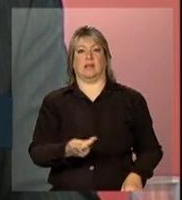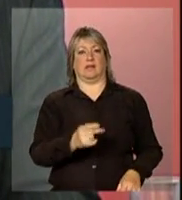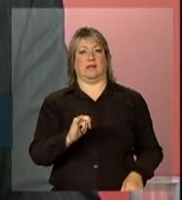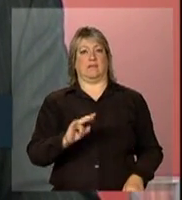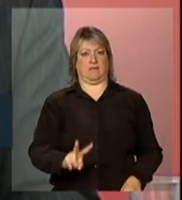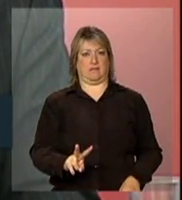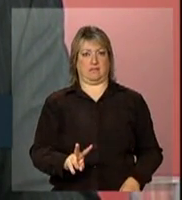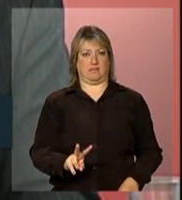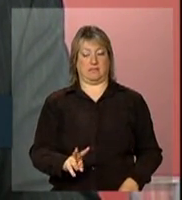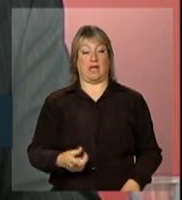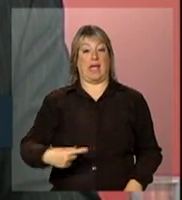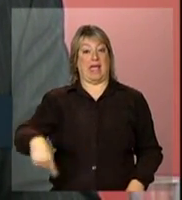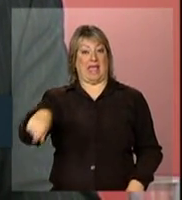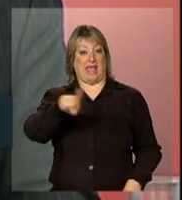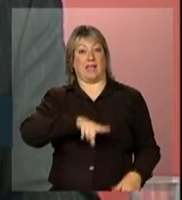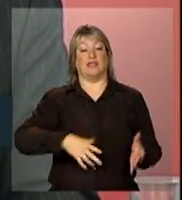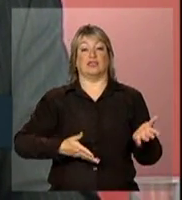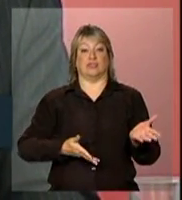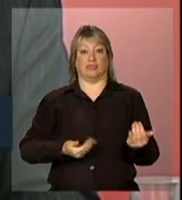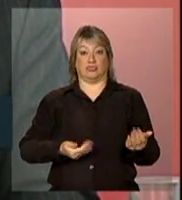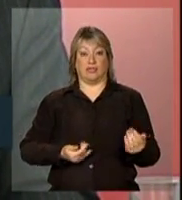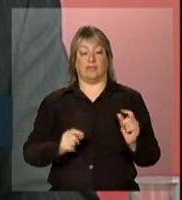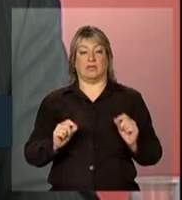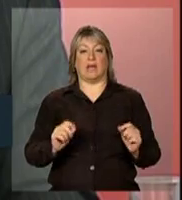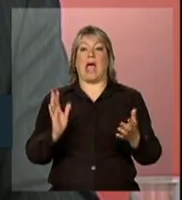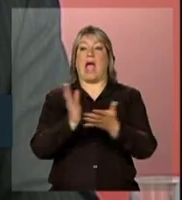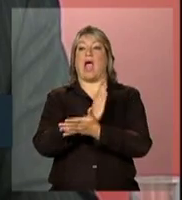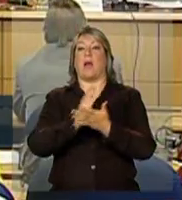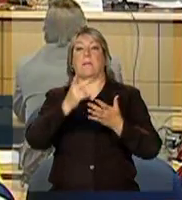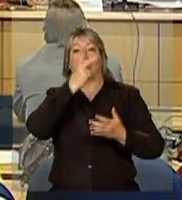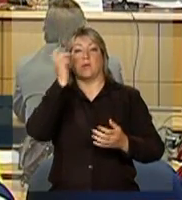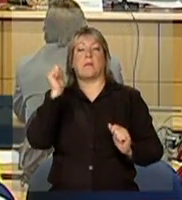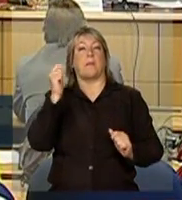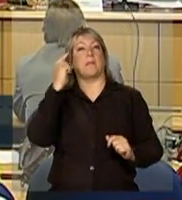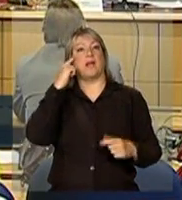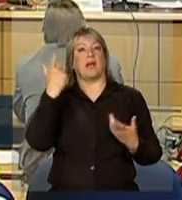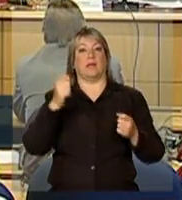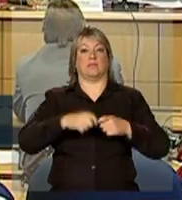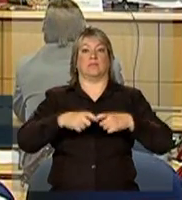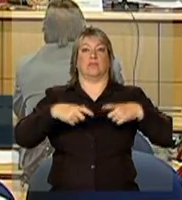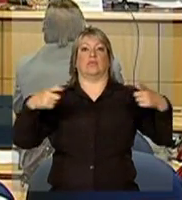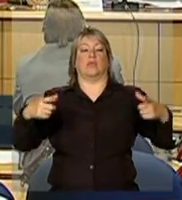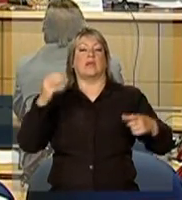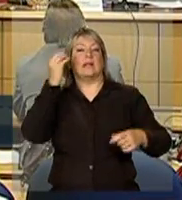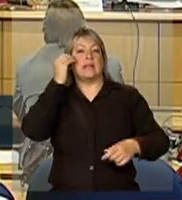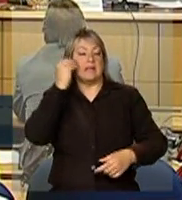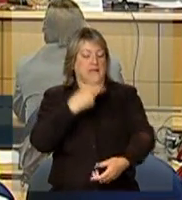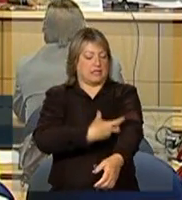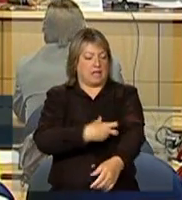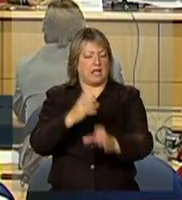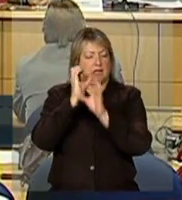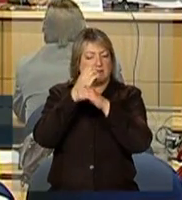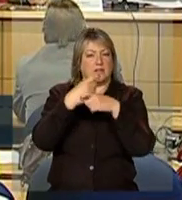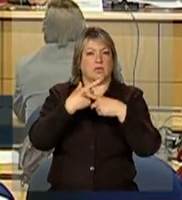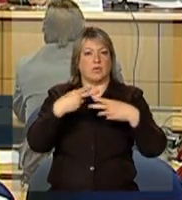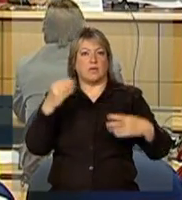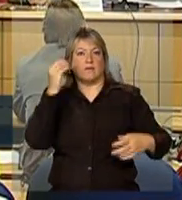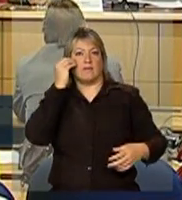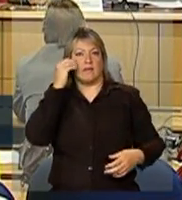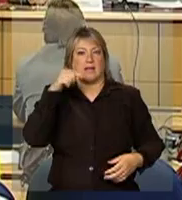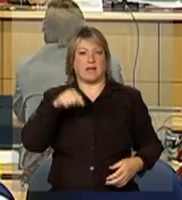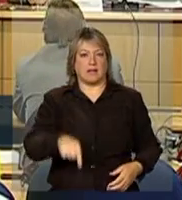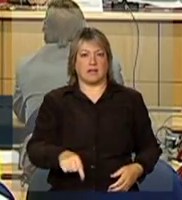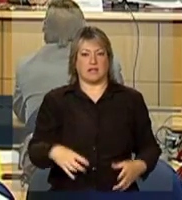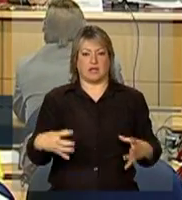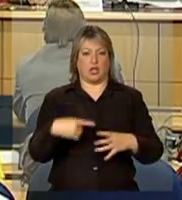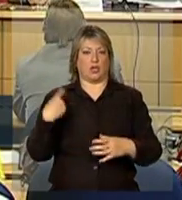jovens não é... Algumas pessoas poderiam dizer que está ampliando a testagem entre os jovens, e por isso nós estamos detectando mais precocemente